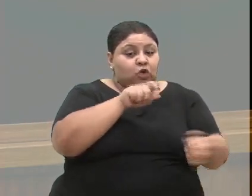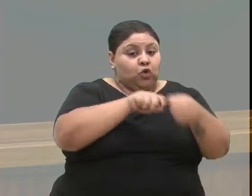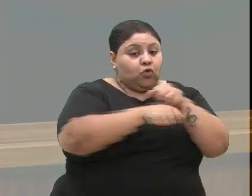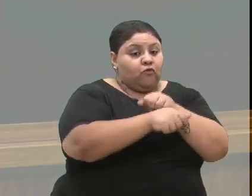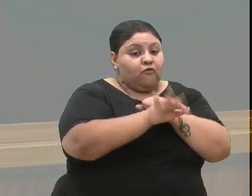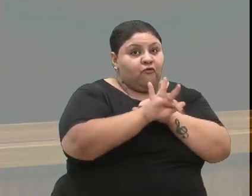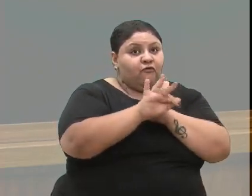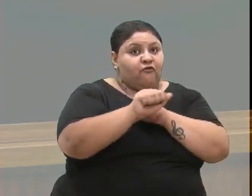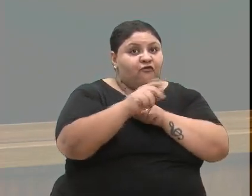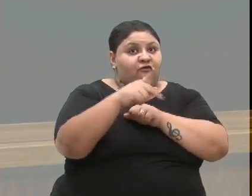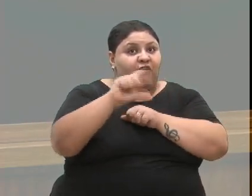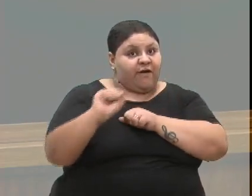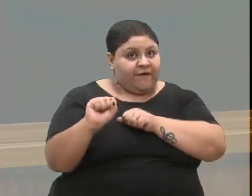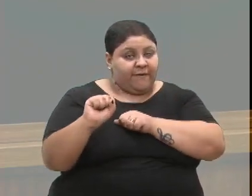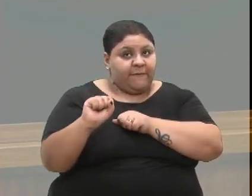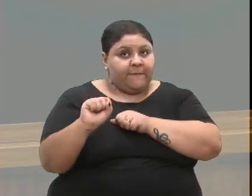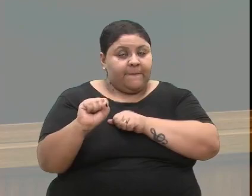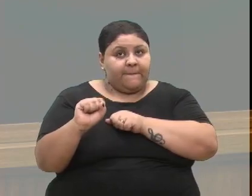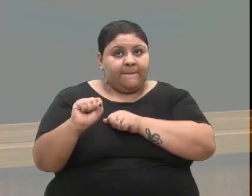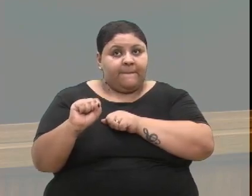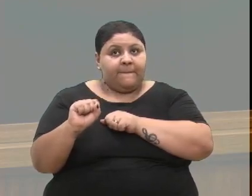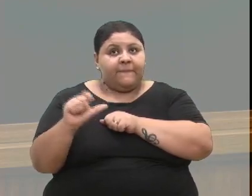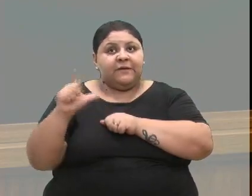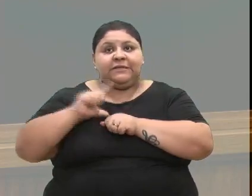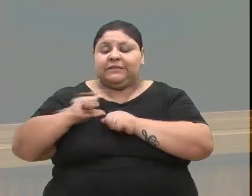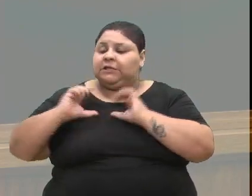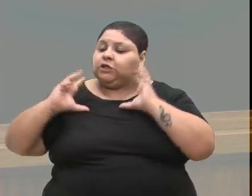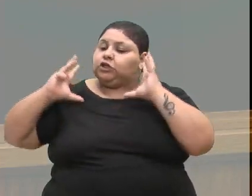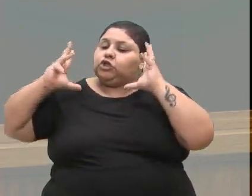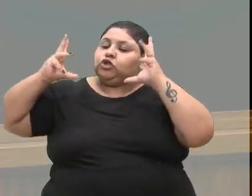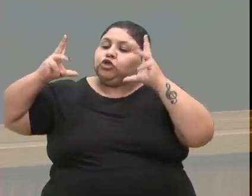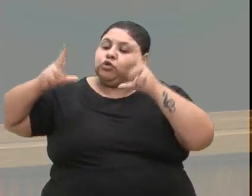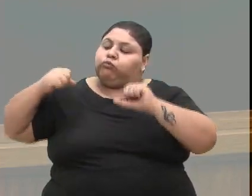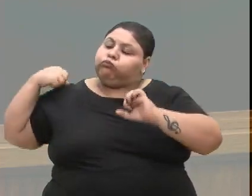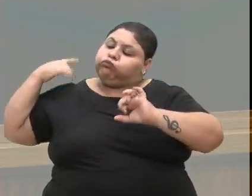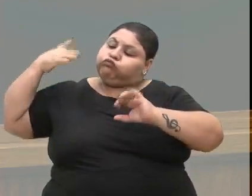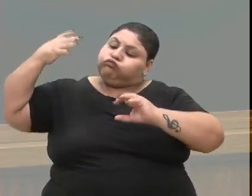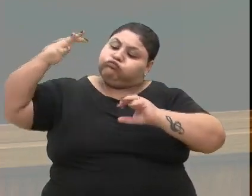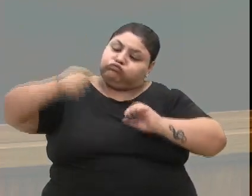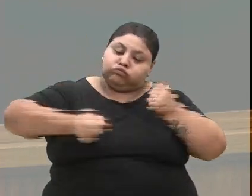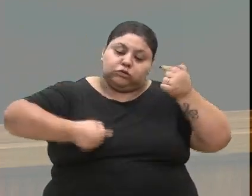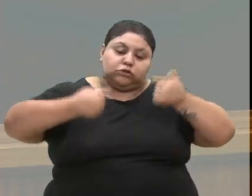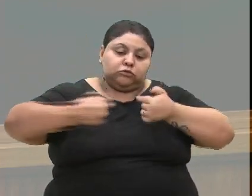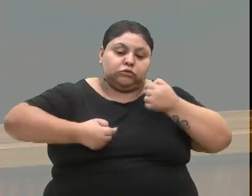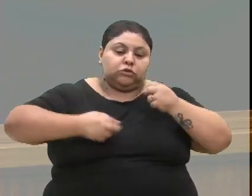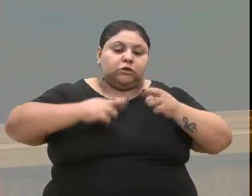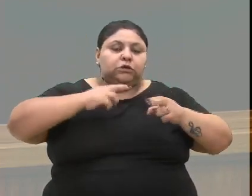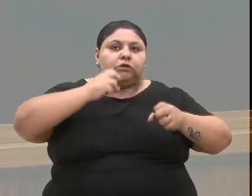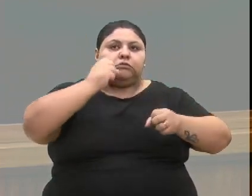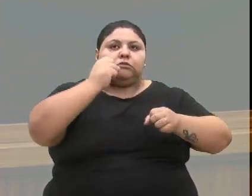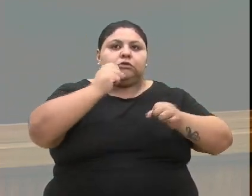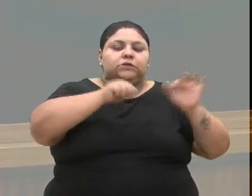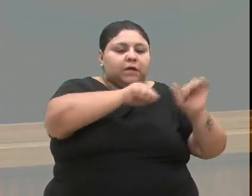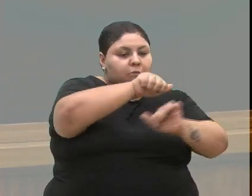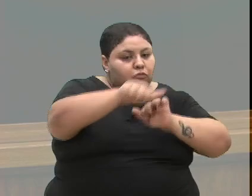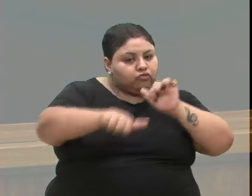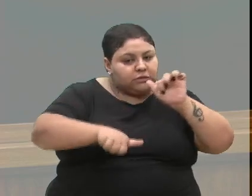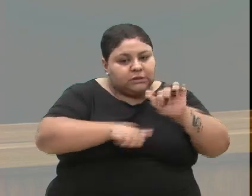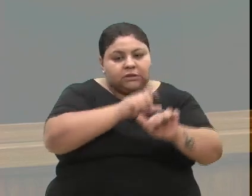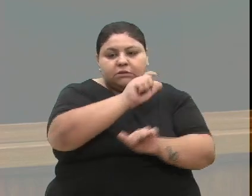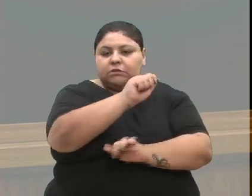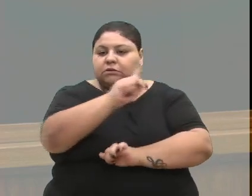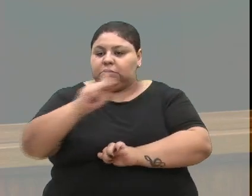em que pese toda a discussão que já foi feita aqui da reforma da Previdência, da reforma